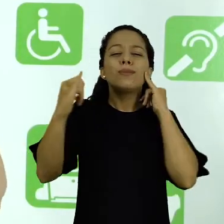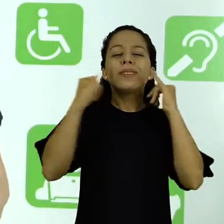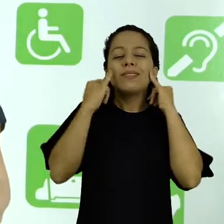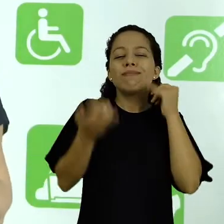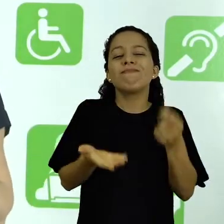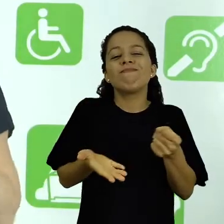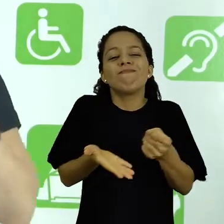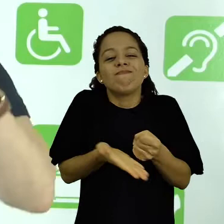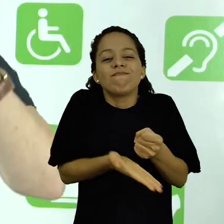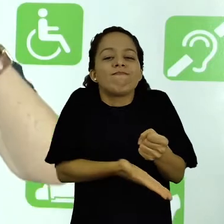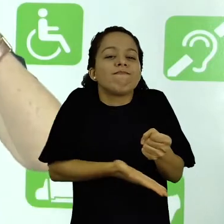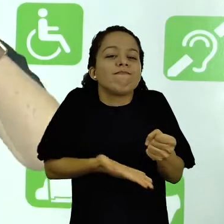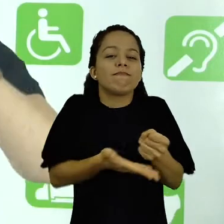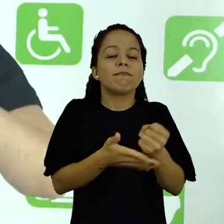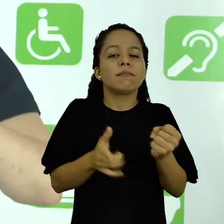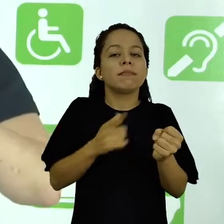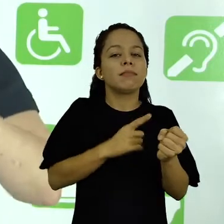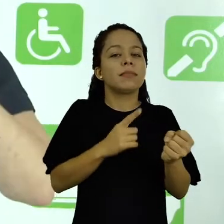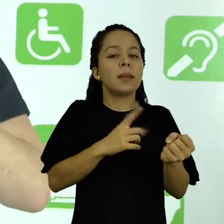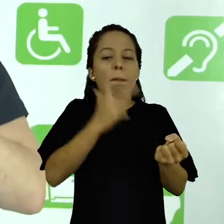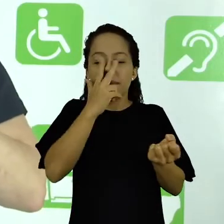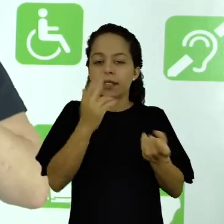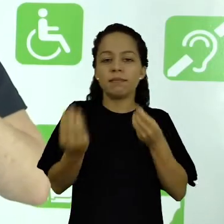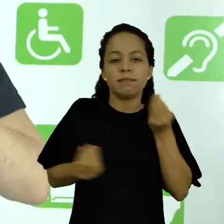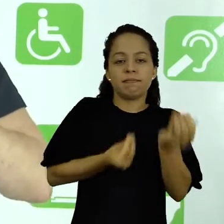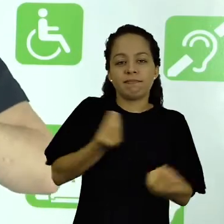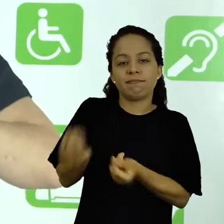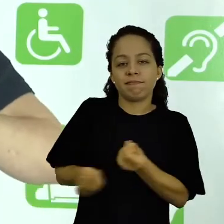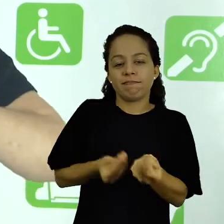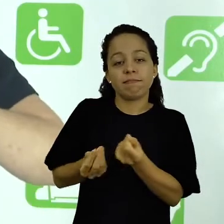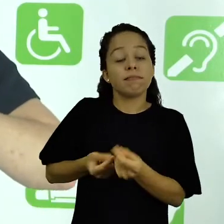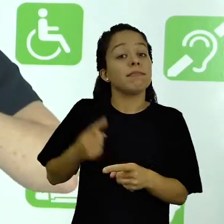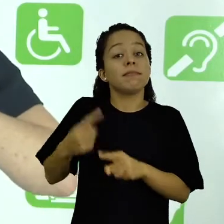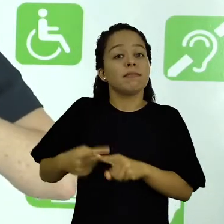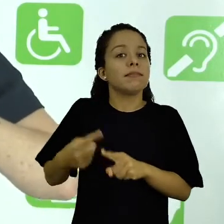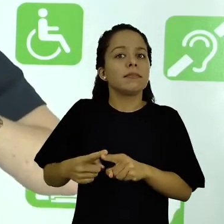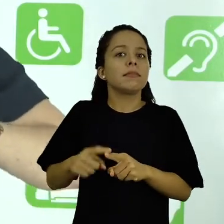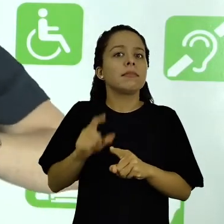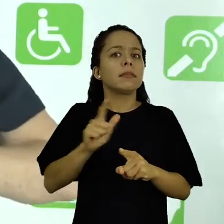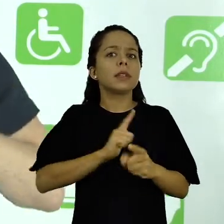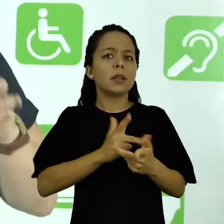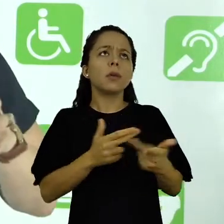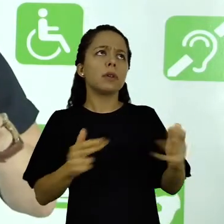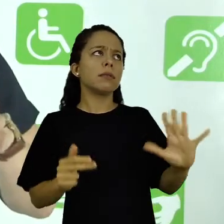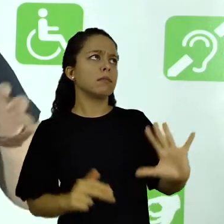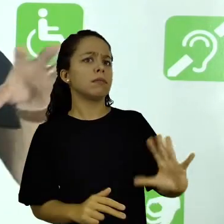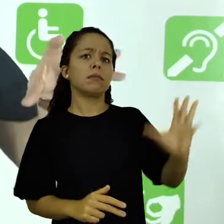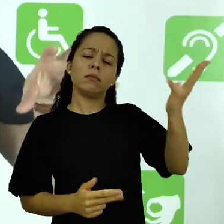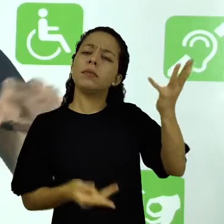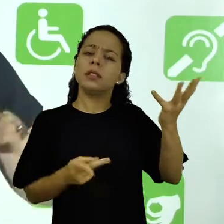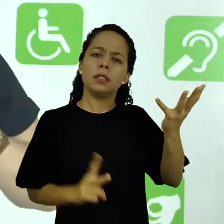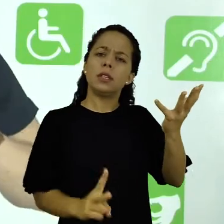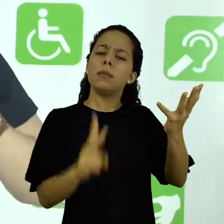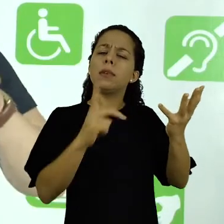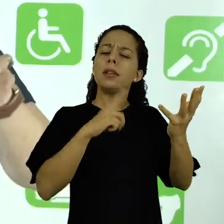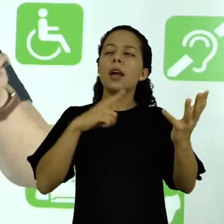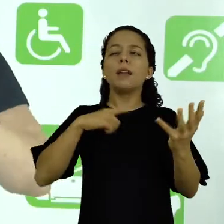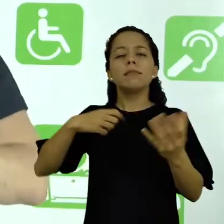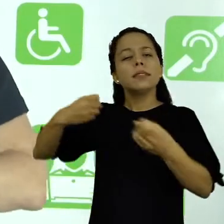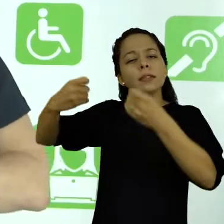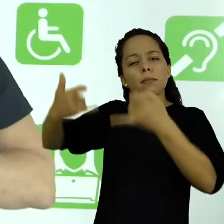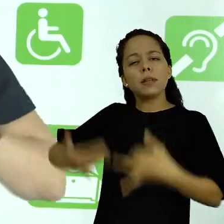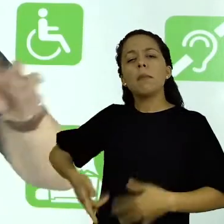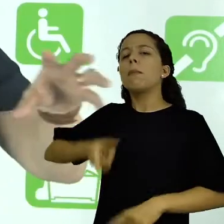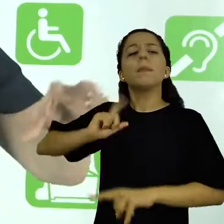superficialidade. Ele é fragmentado porque, com base em um determinado fenômeno, se busca explicar